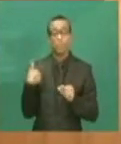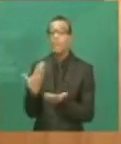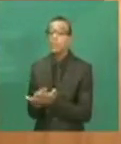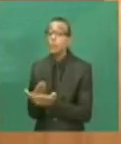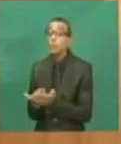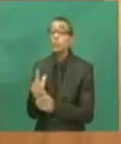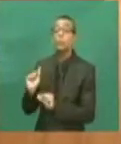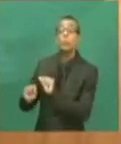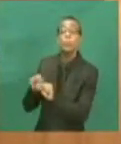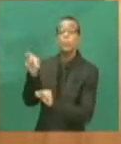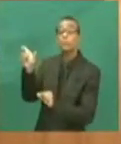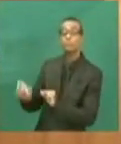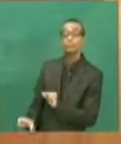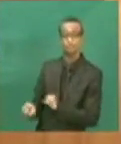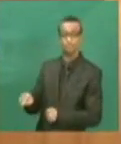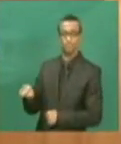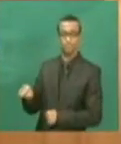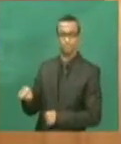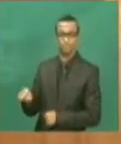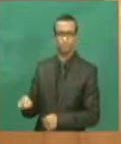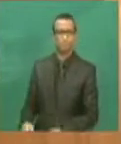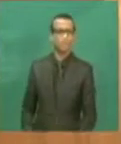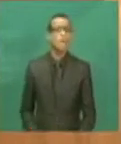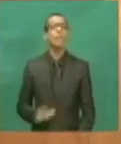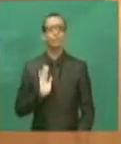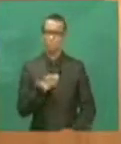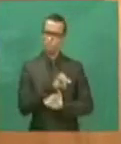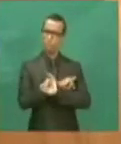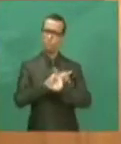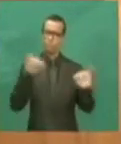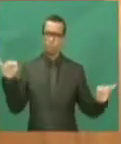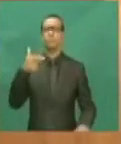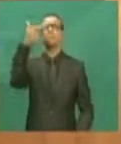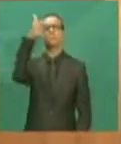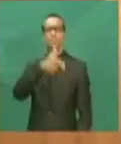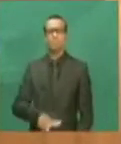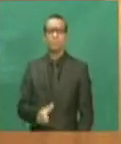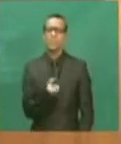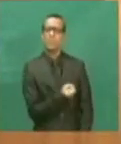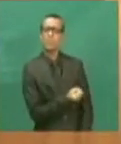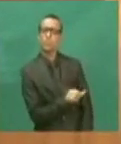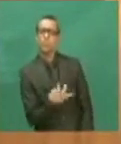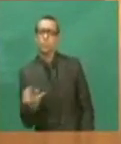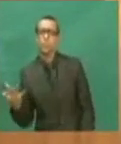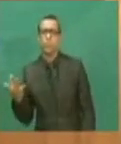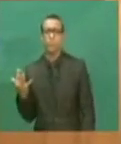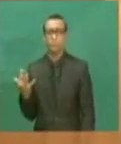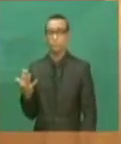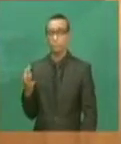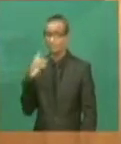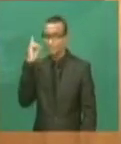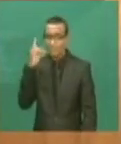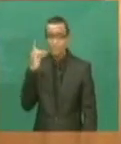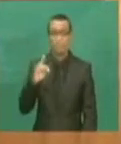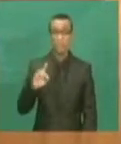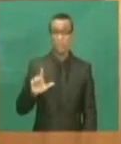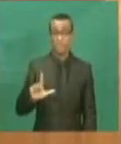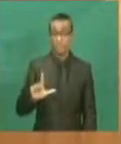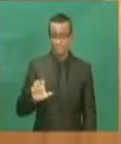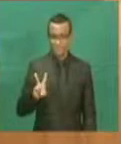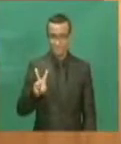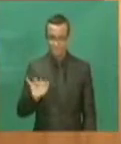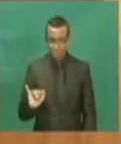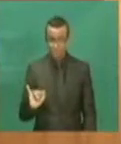vou repetir, a oxigenação e a quantidade, deputado Levi, de professores novos, berou a casa dos